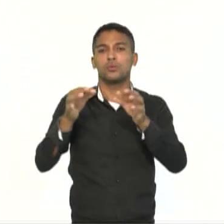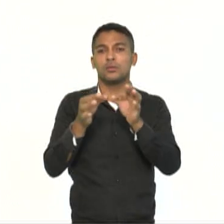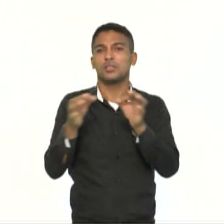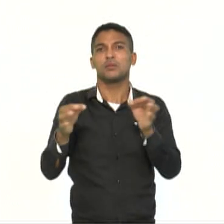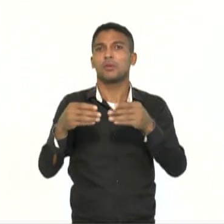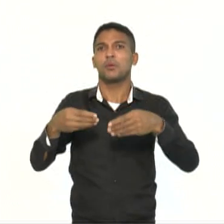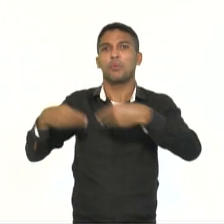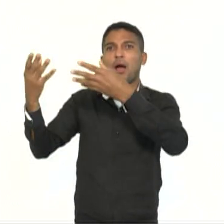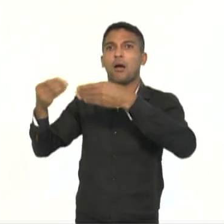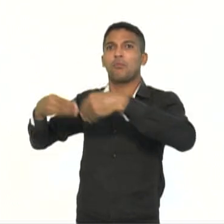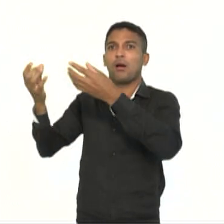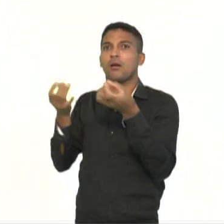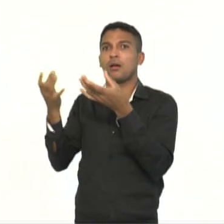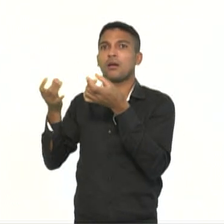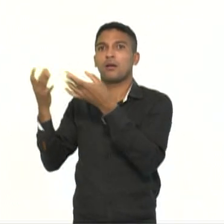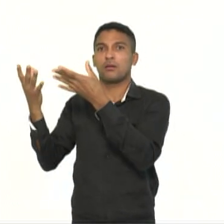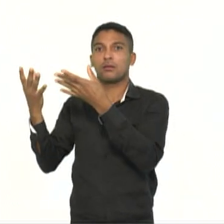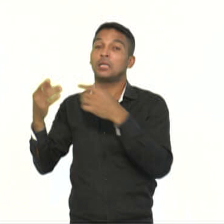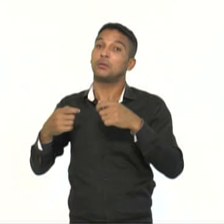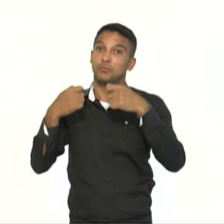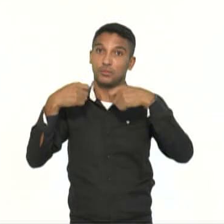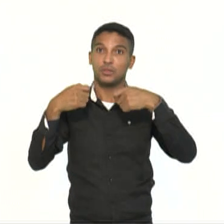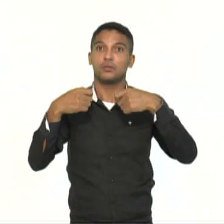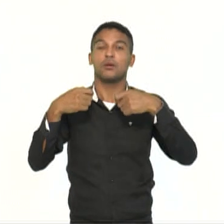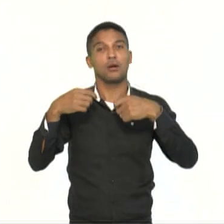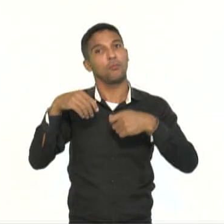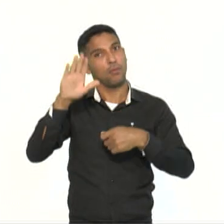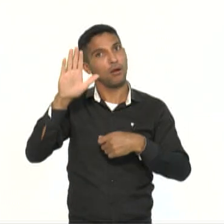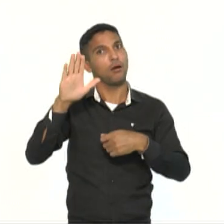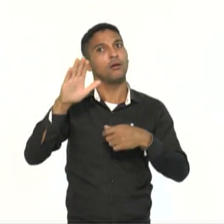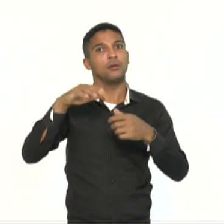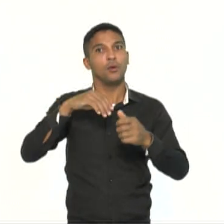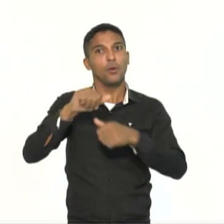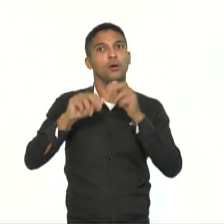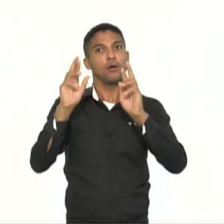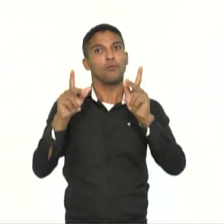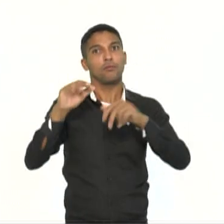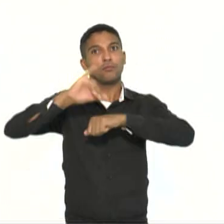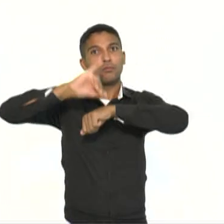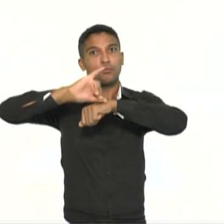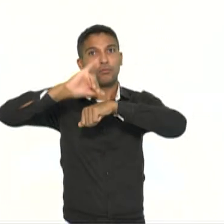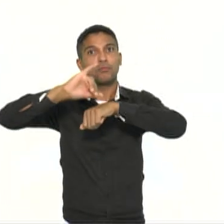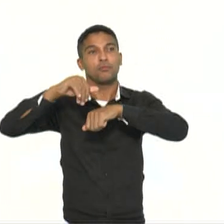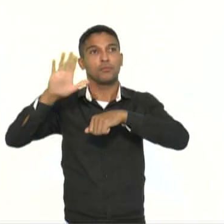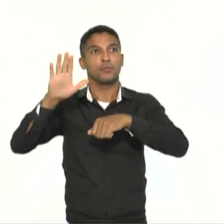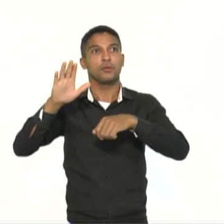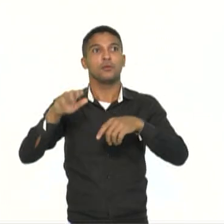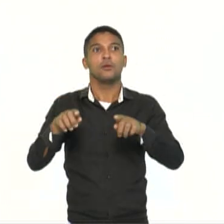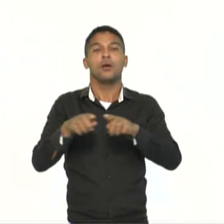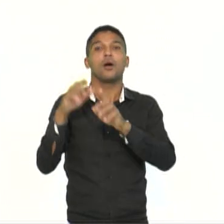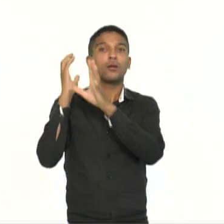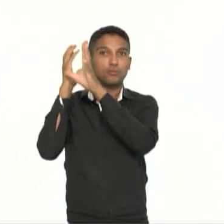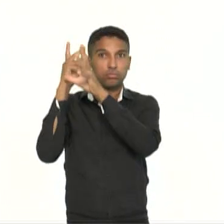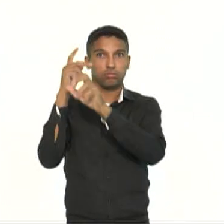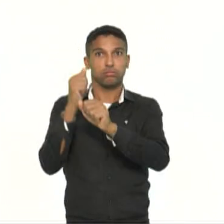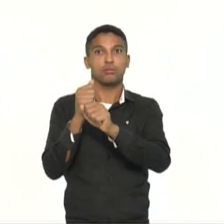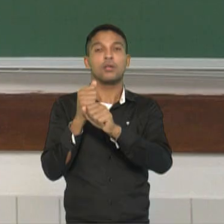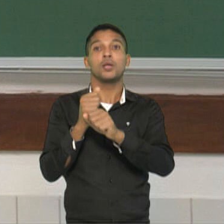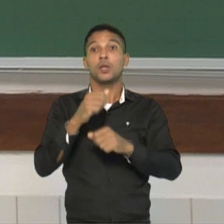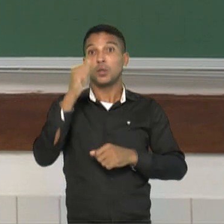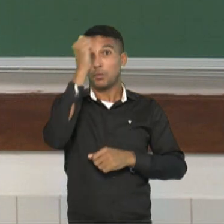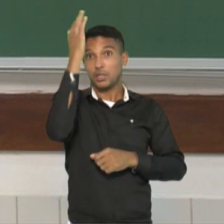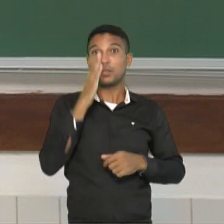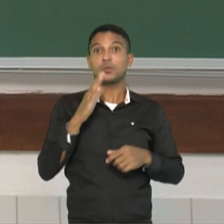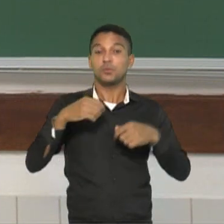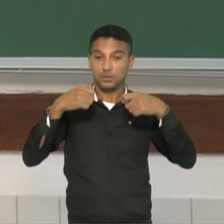evidenciam a necessidade de investimentos na educação, no desenvolvimento da ciência, da tecnologia. Sozinha, a